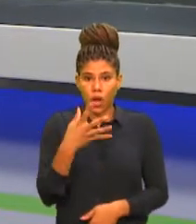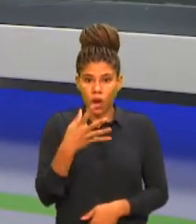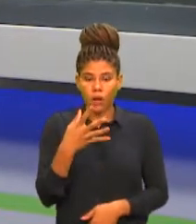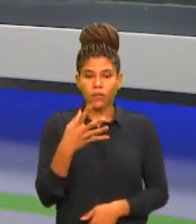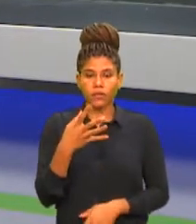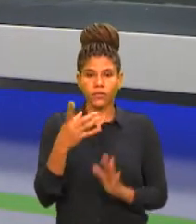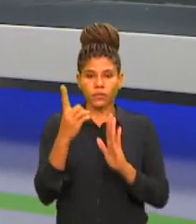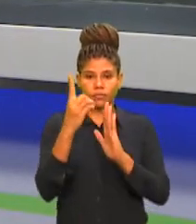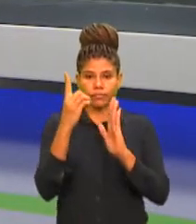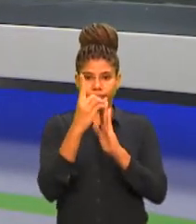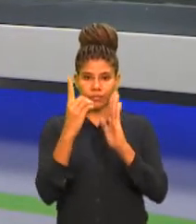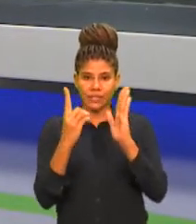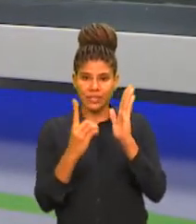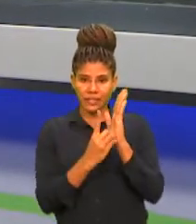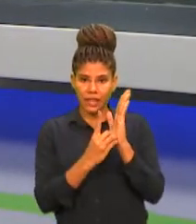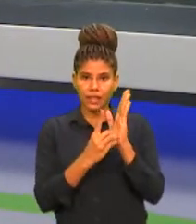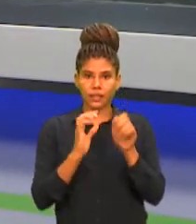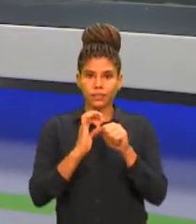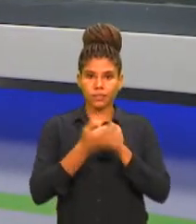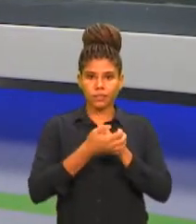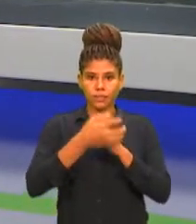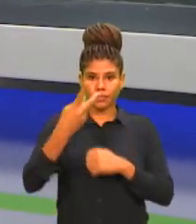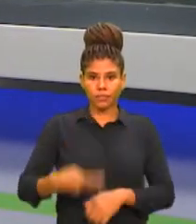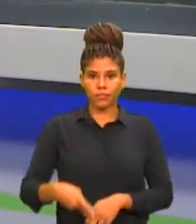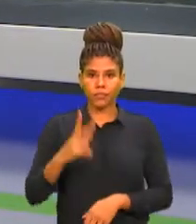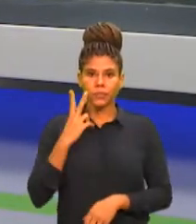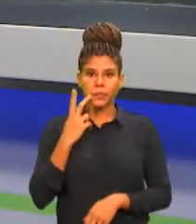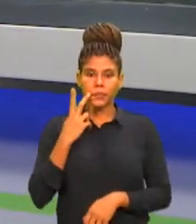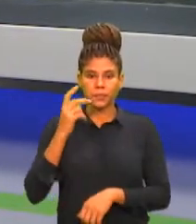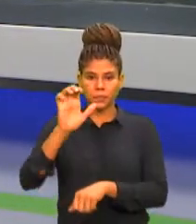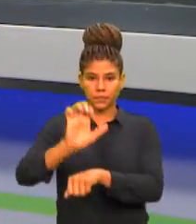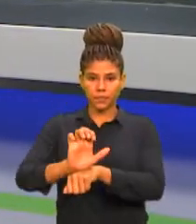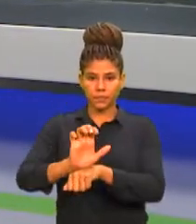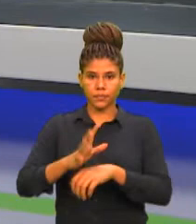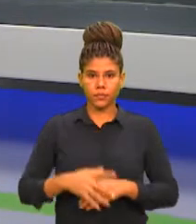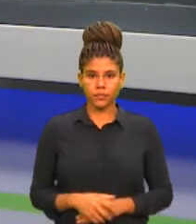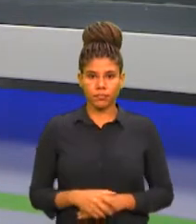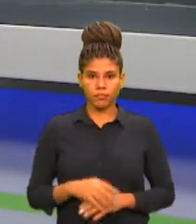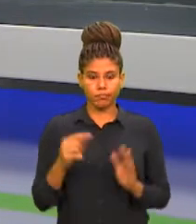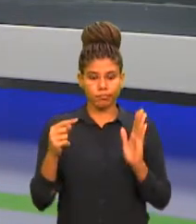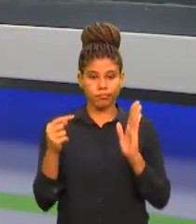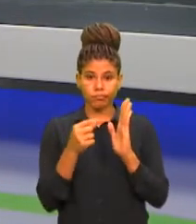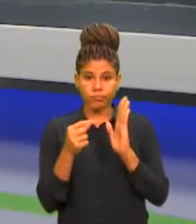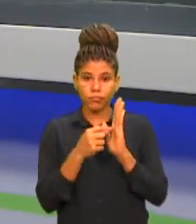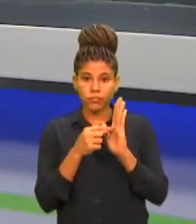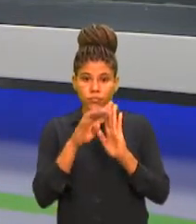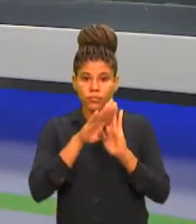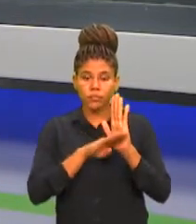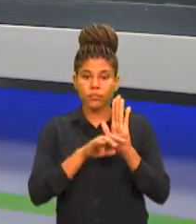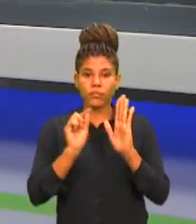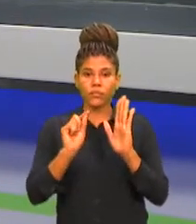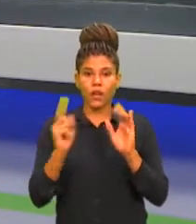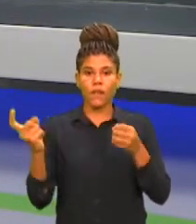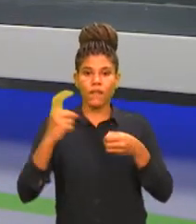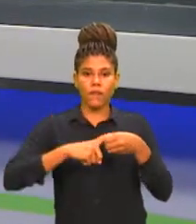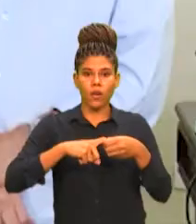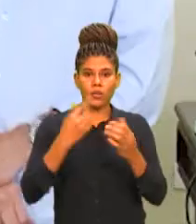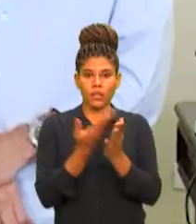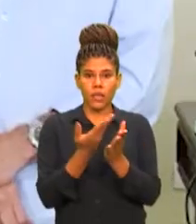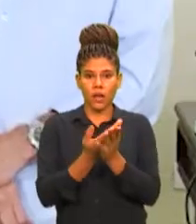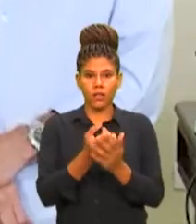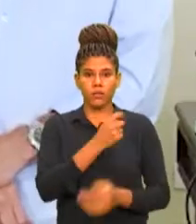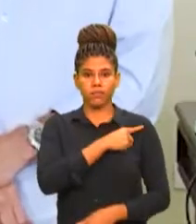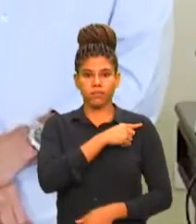combate à pandemia de Covid-19 no Estado. Entre elas, o retorno das aulas presenciais do ensino médio.